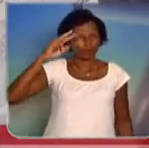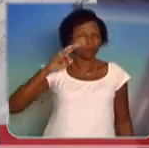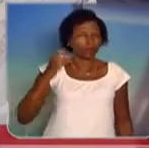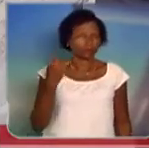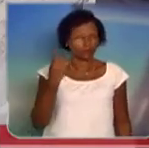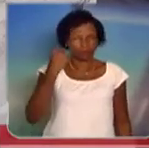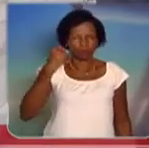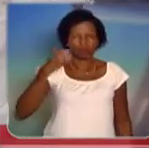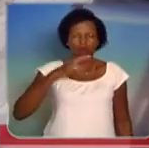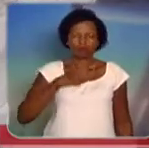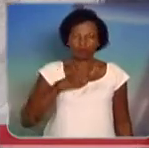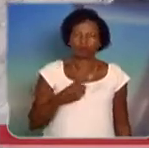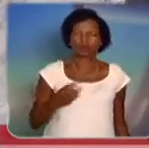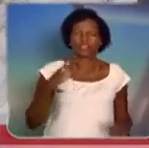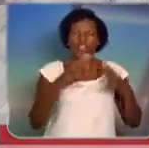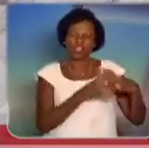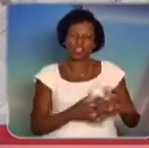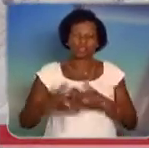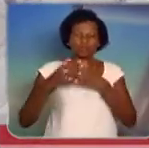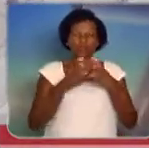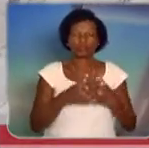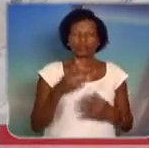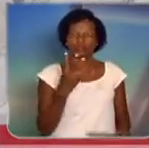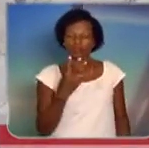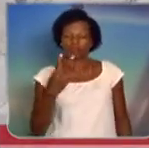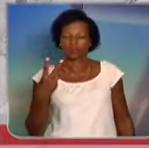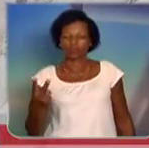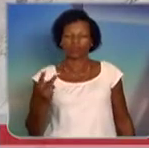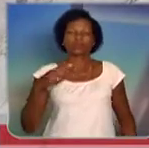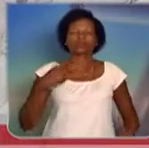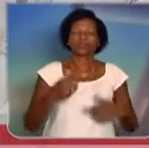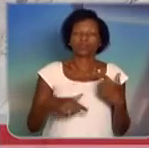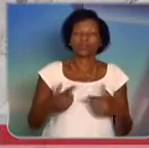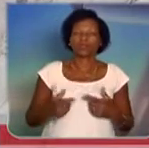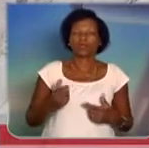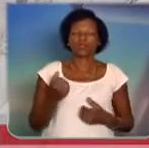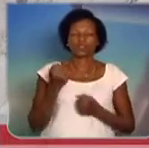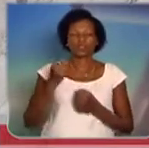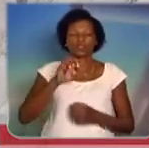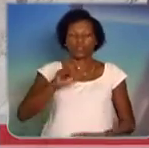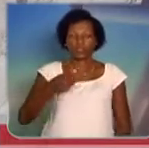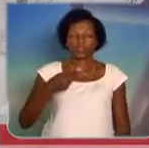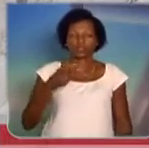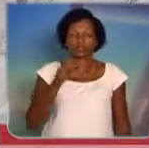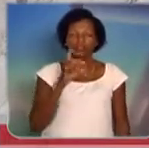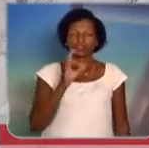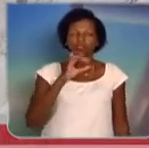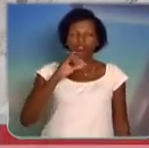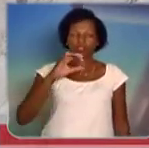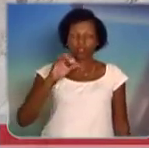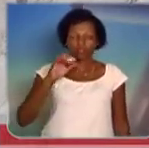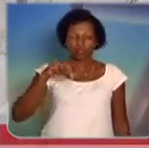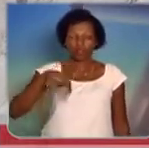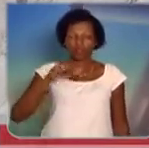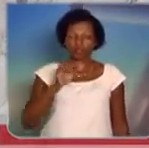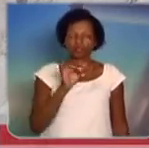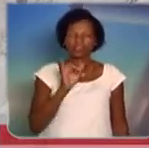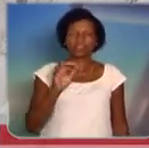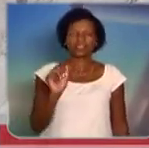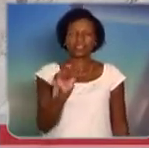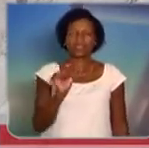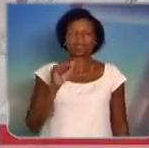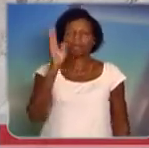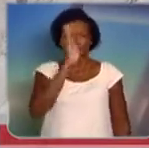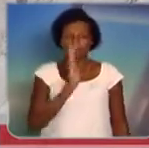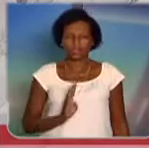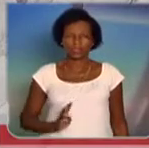participou da Revolução de 1932, participou da Força Expedicionária Brasileira, na época sob comando do Coronel Souza Carvalho, um batalhão